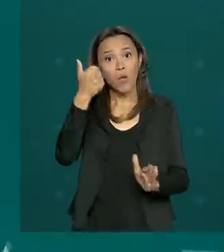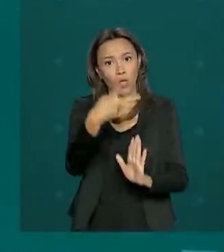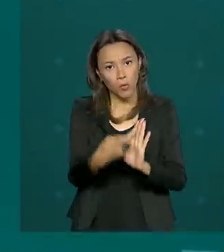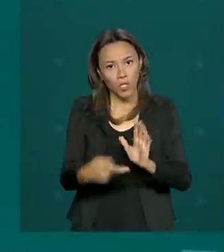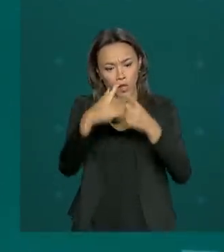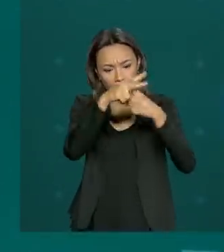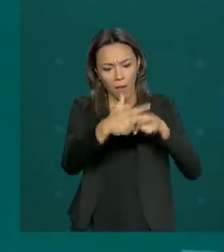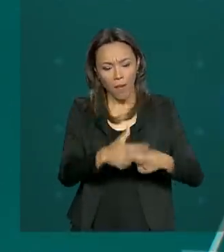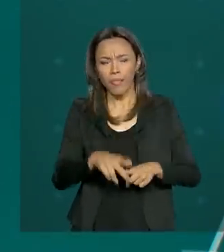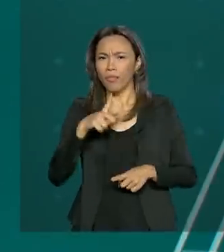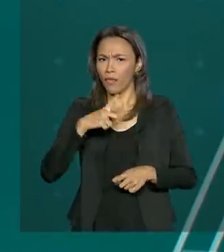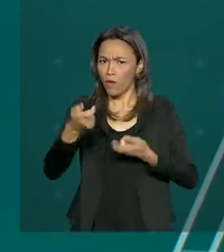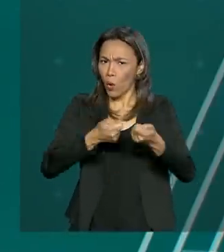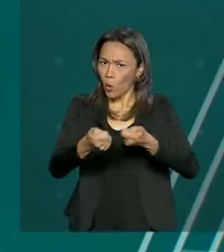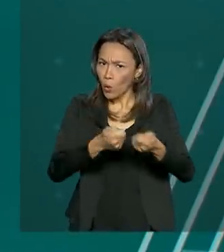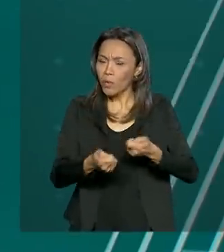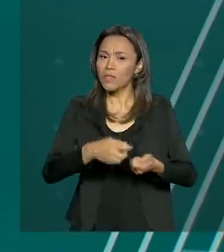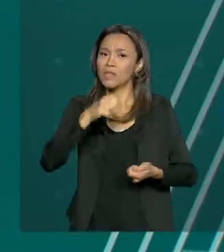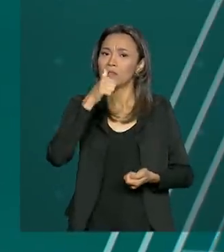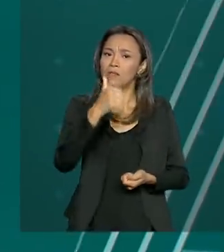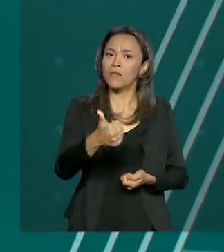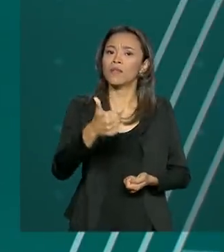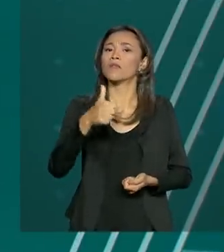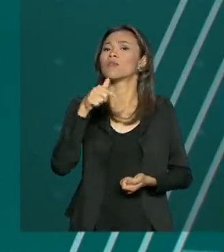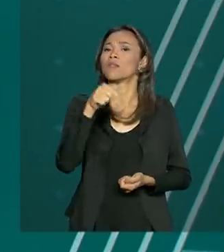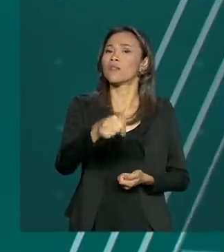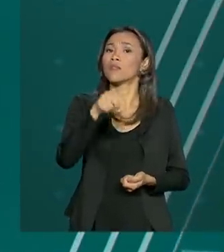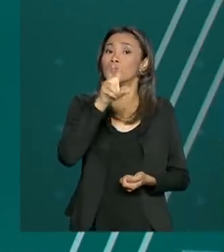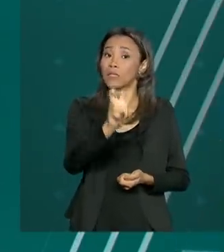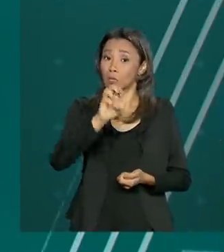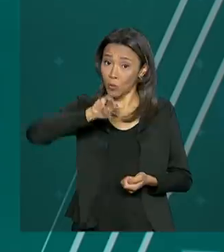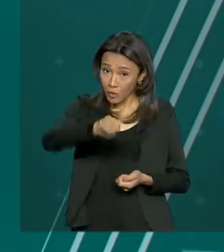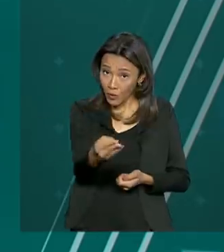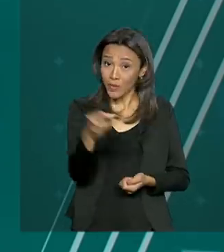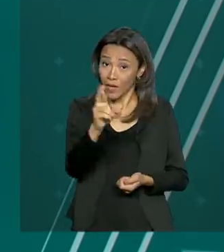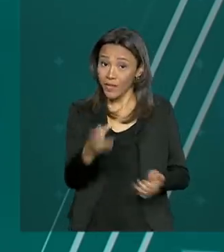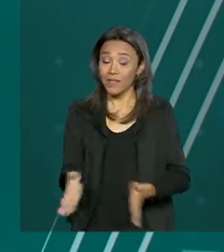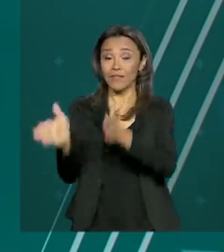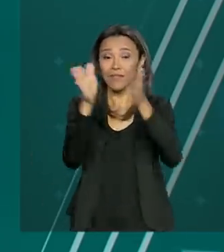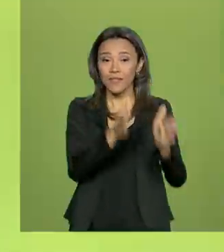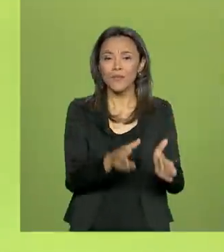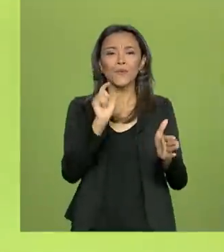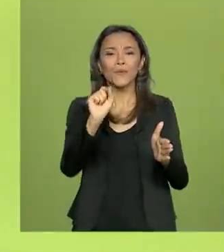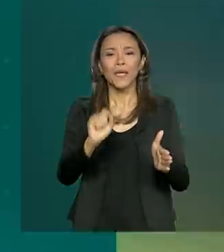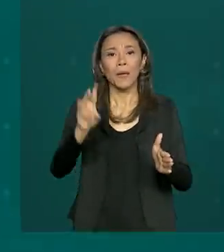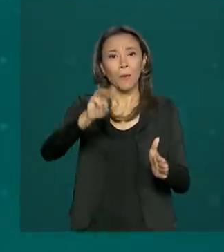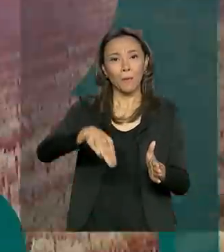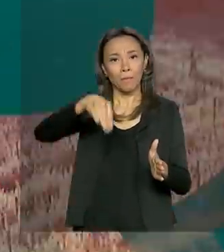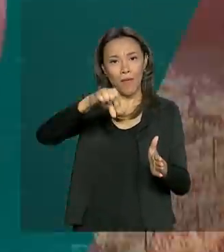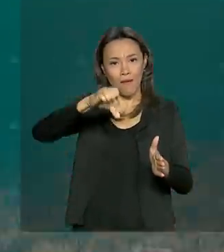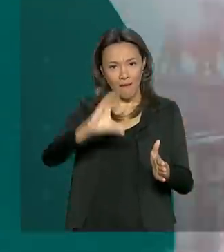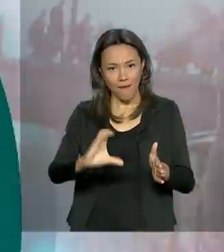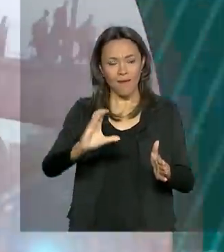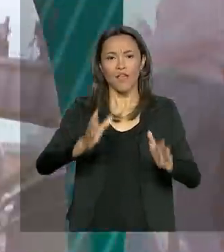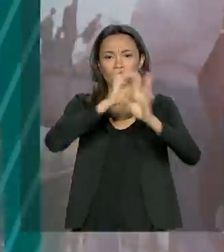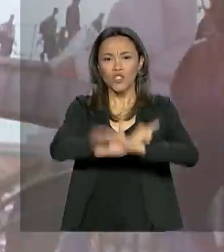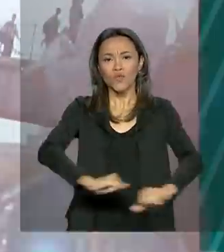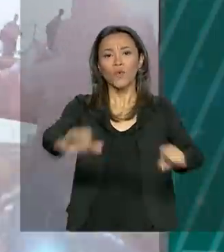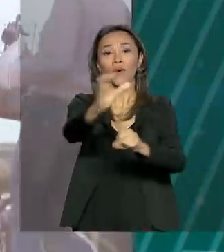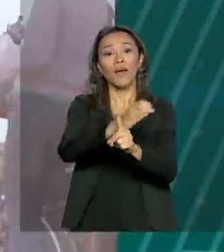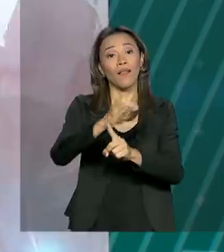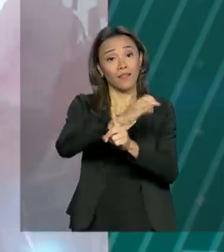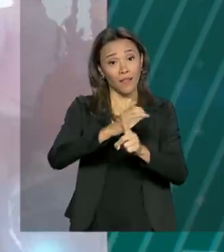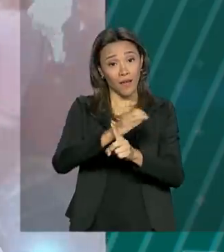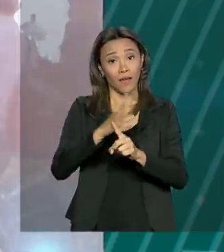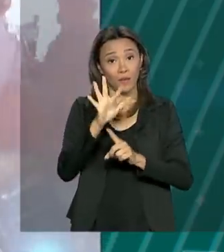economia de 175 milhões de reais. E veja também, MEC divulga cronograma do FIES para